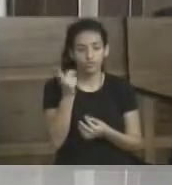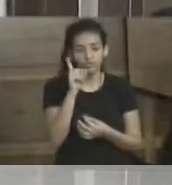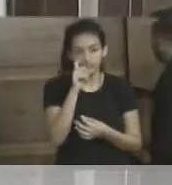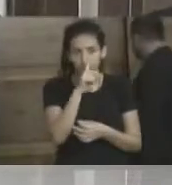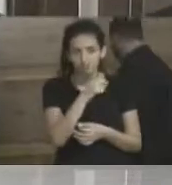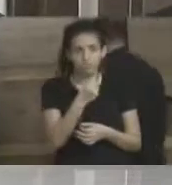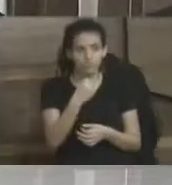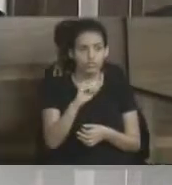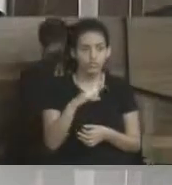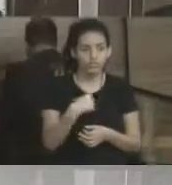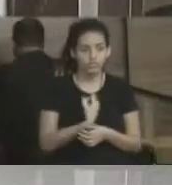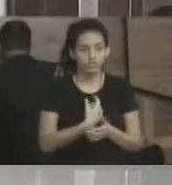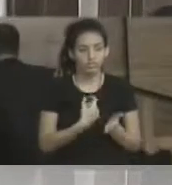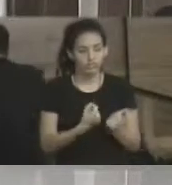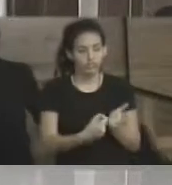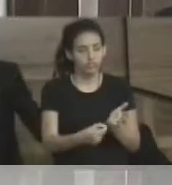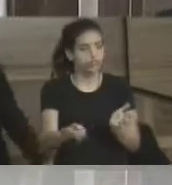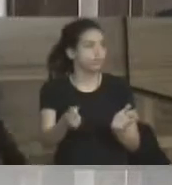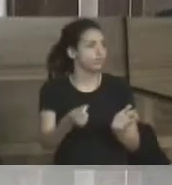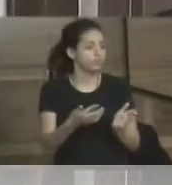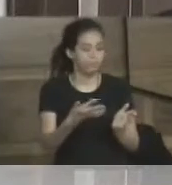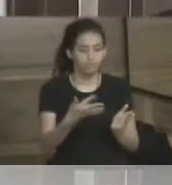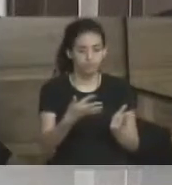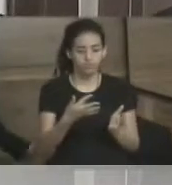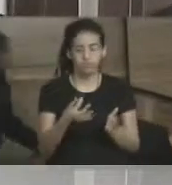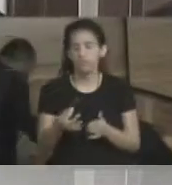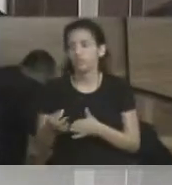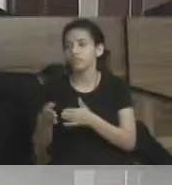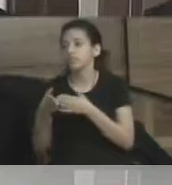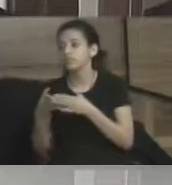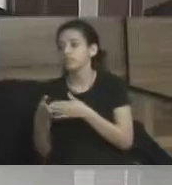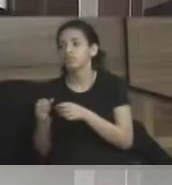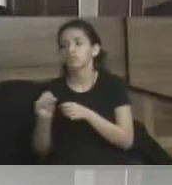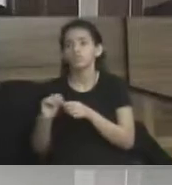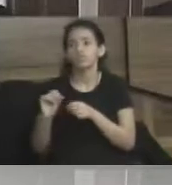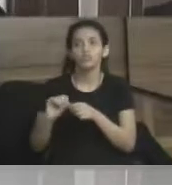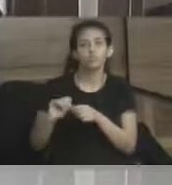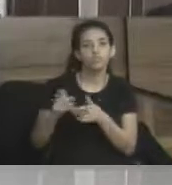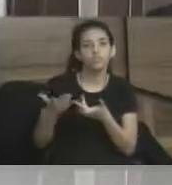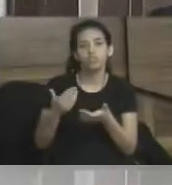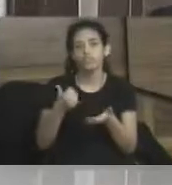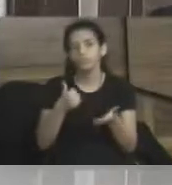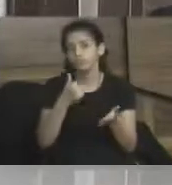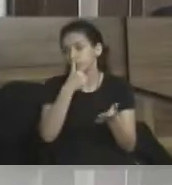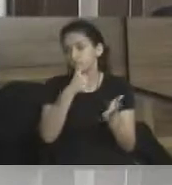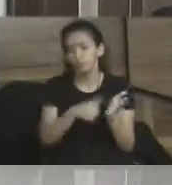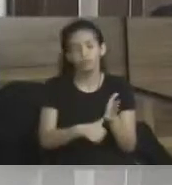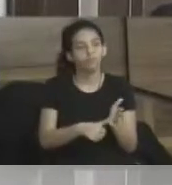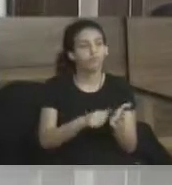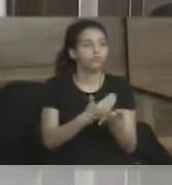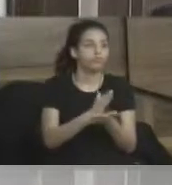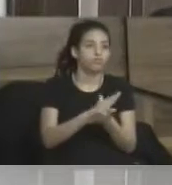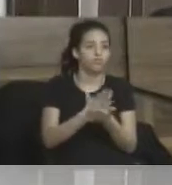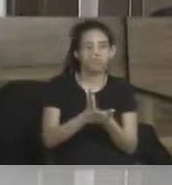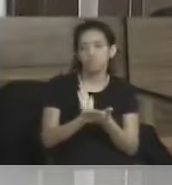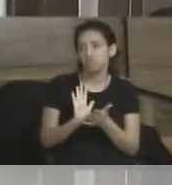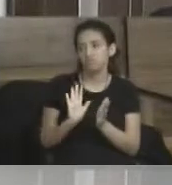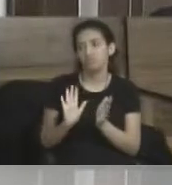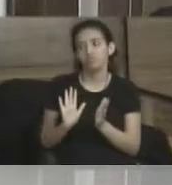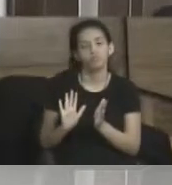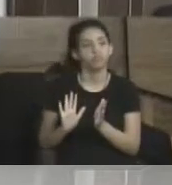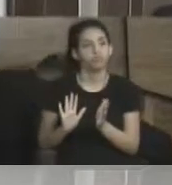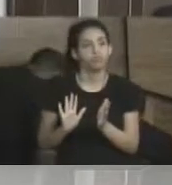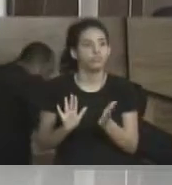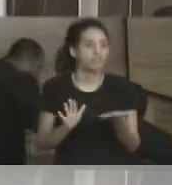Se a gente assina alguma coisa e pede para que seja feita uma recomendação, alguma coisa nesse sentido, muitas vezes, ela não é